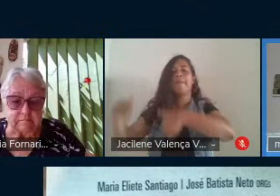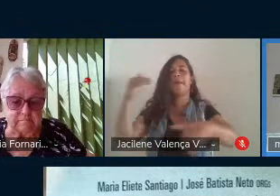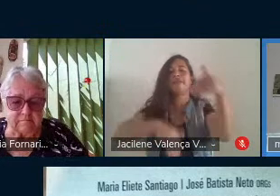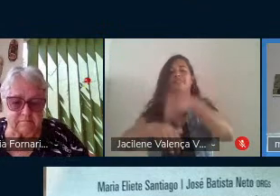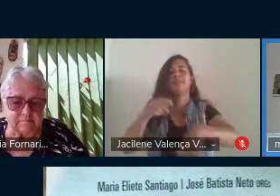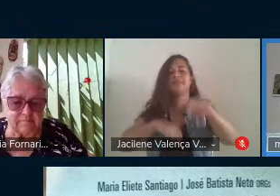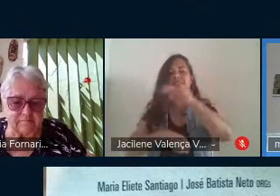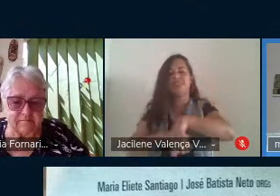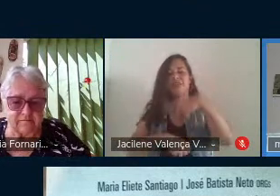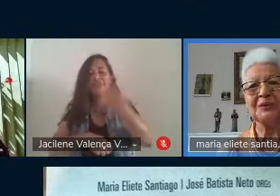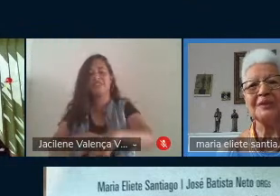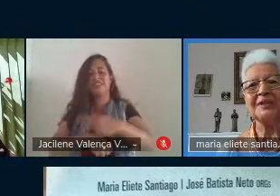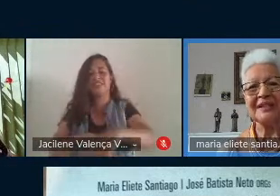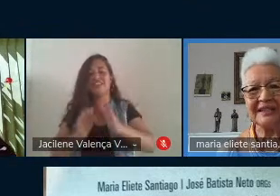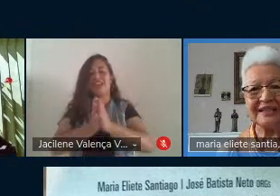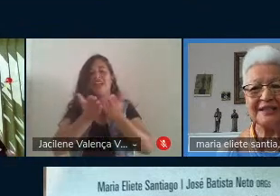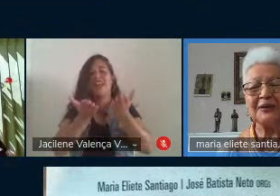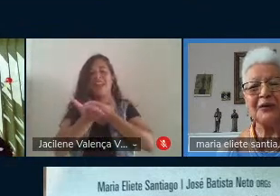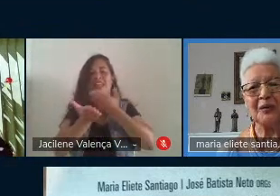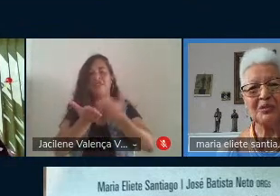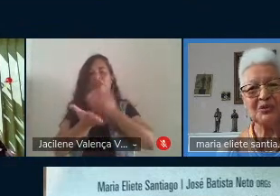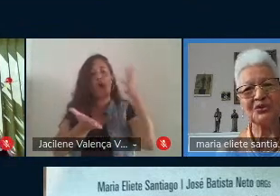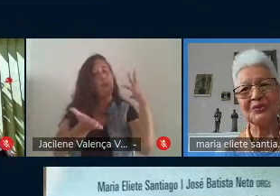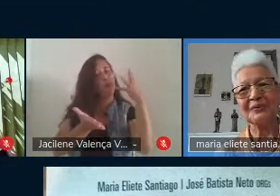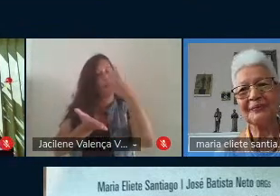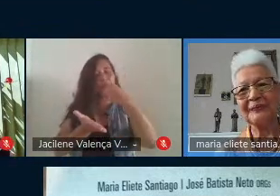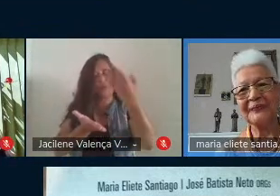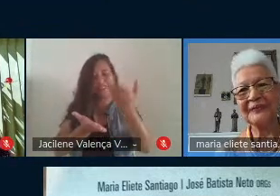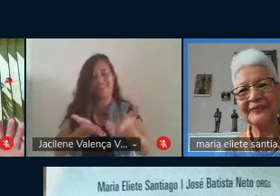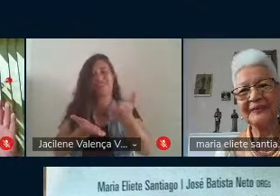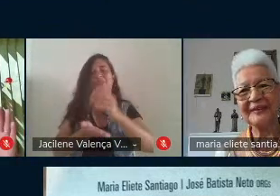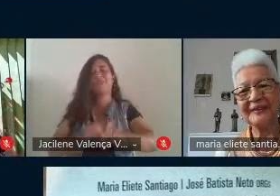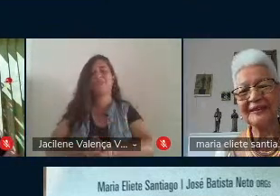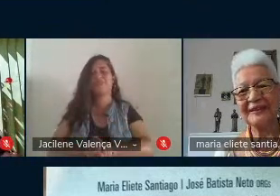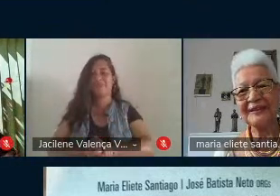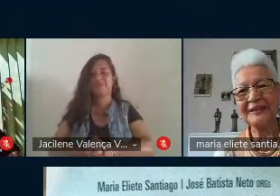livro bonito e robusto.